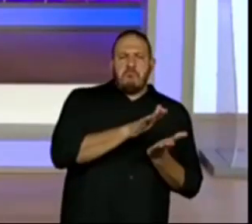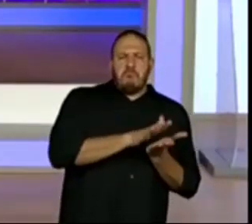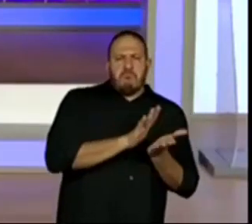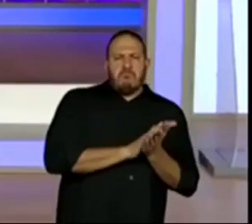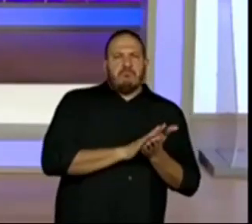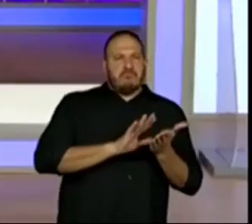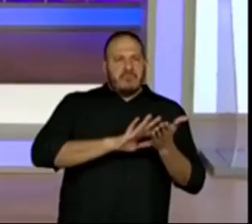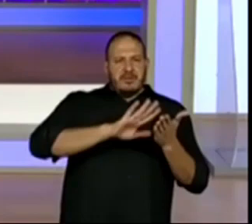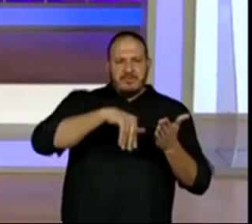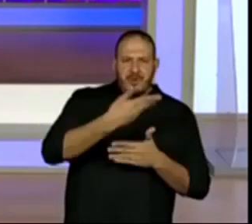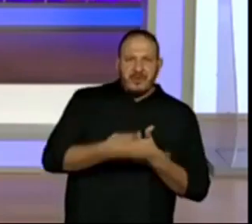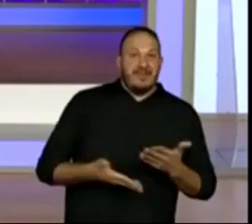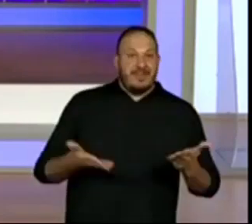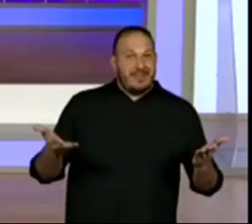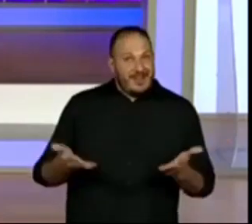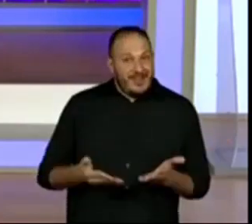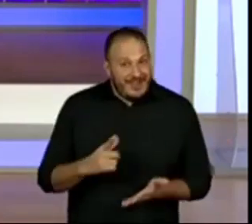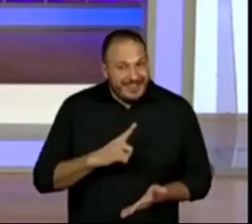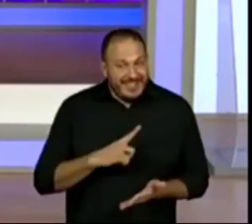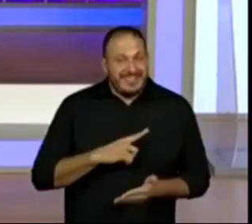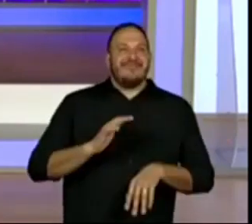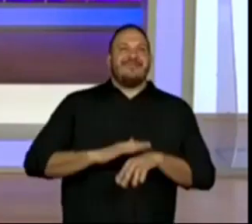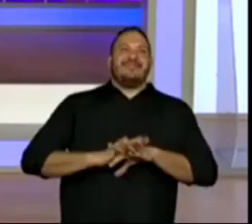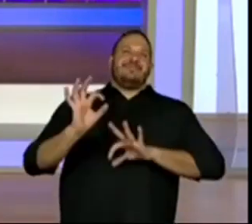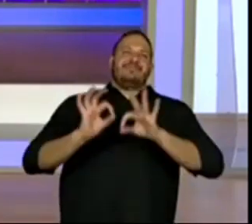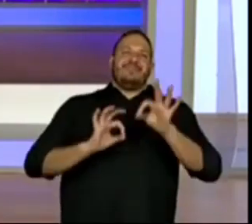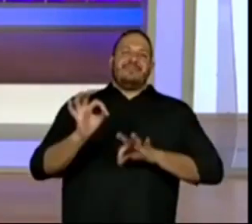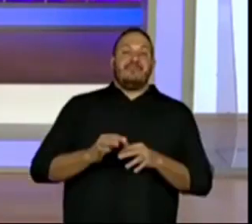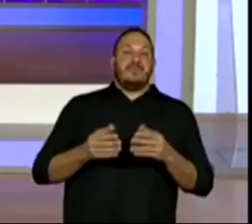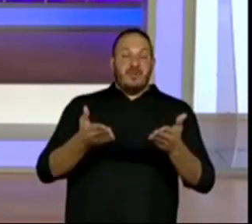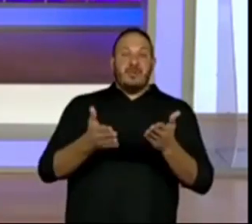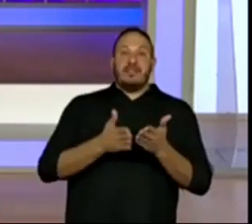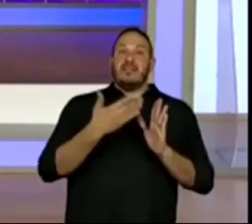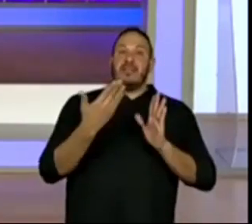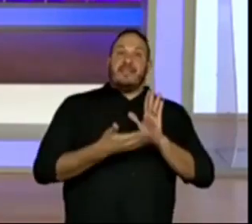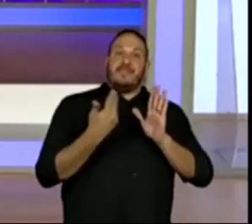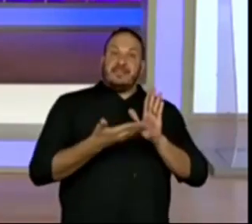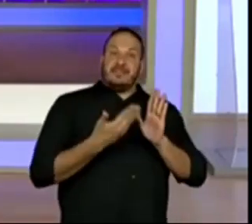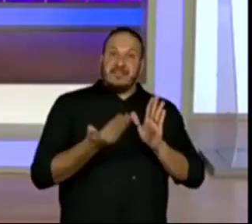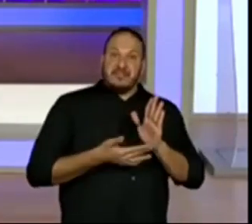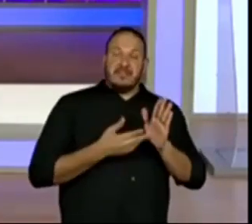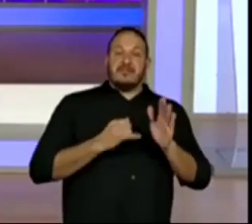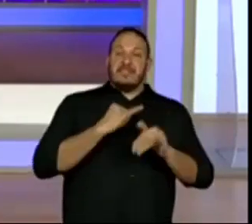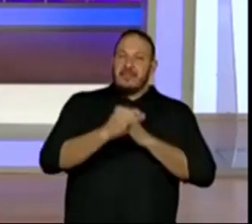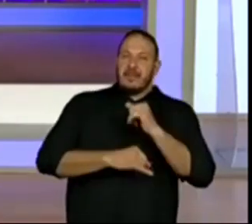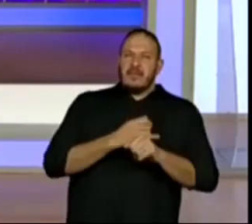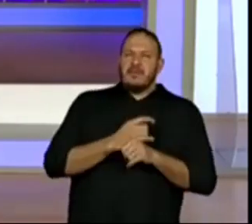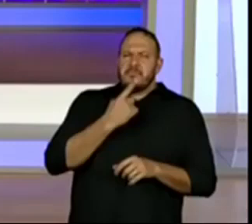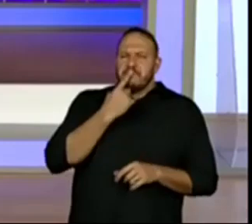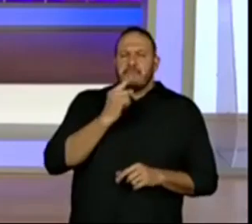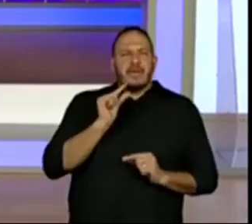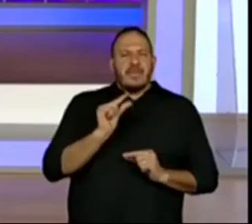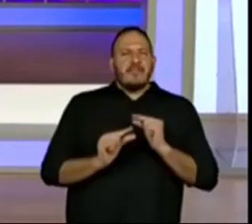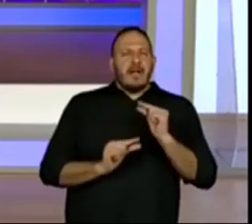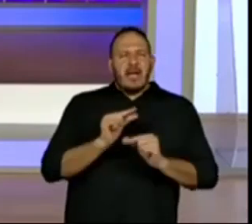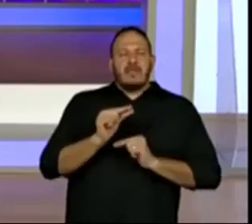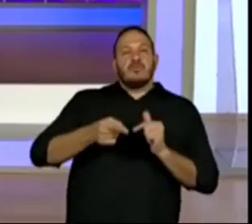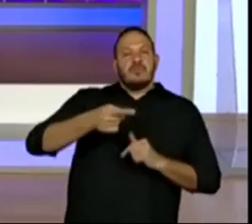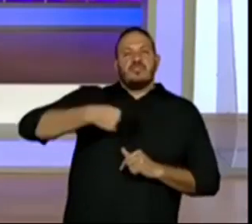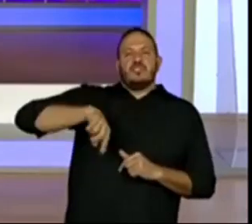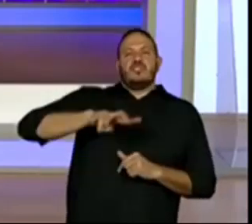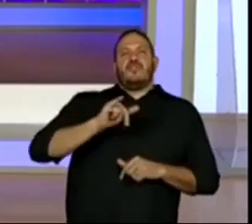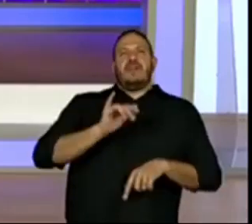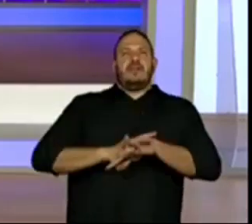E temos, finalmente, pedi para o Aclo preparar, a revista digital. Então, nós vamos bem devagarinho e é nela que a gente vai trabalhar.